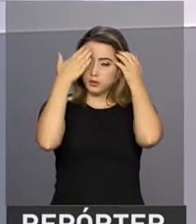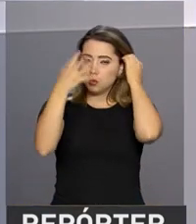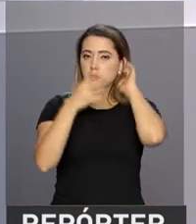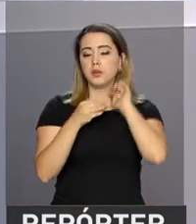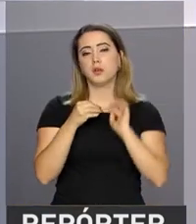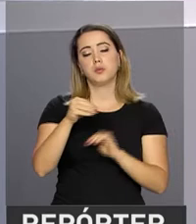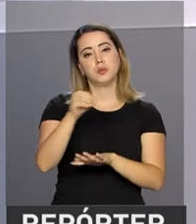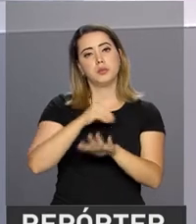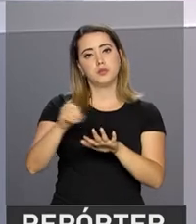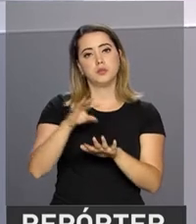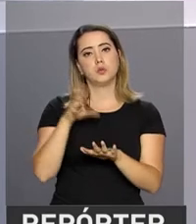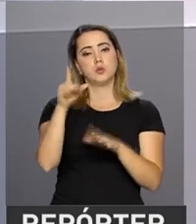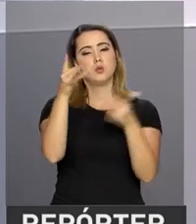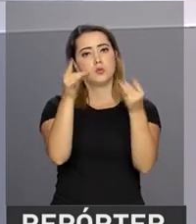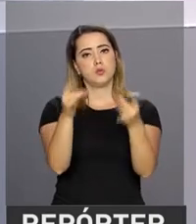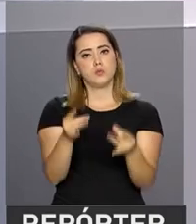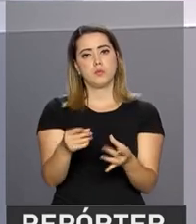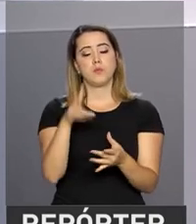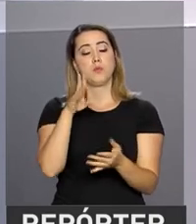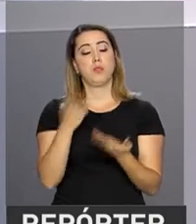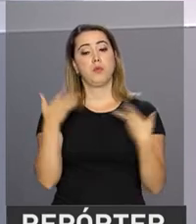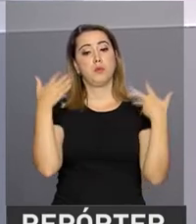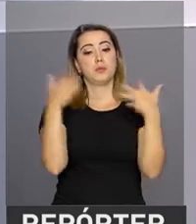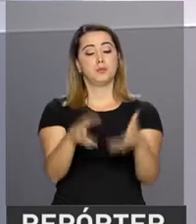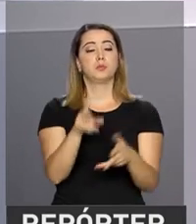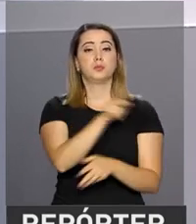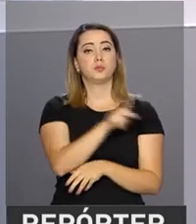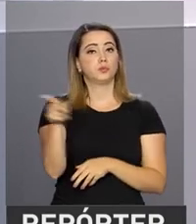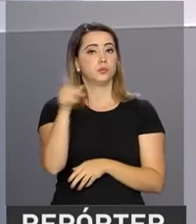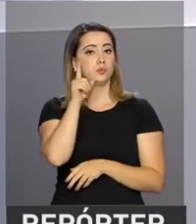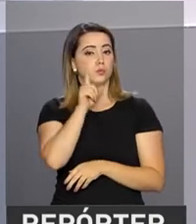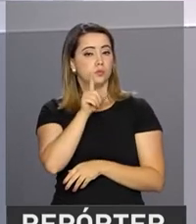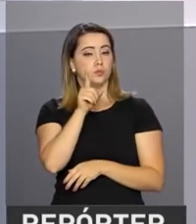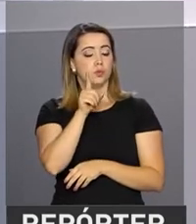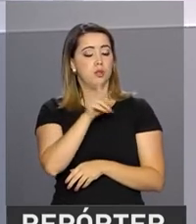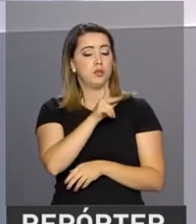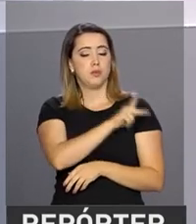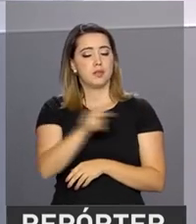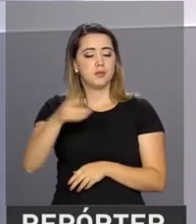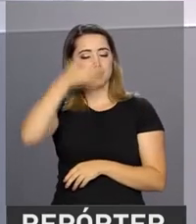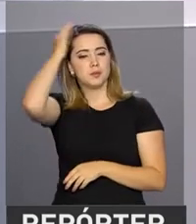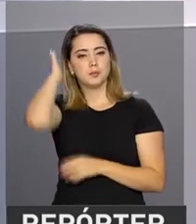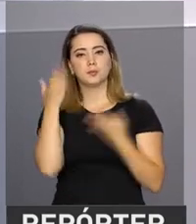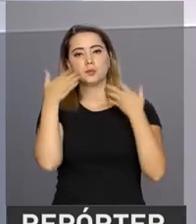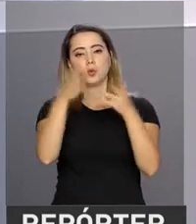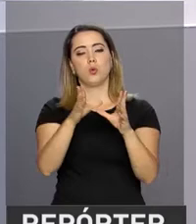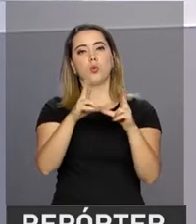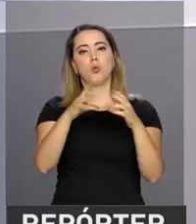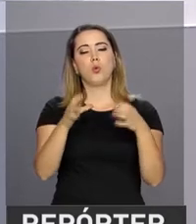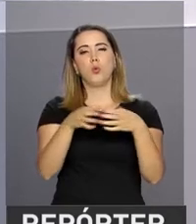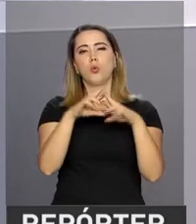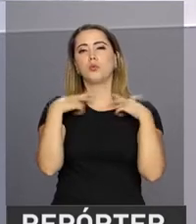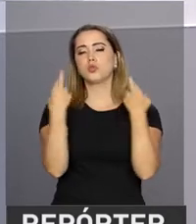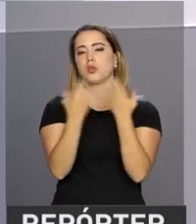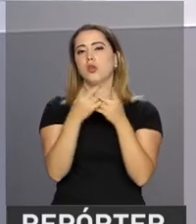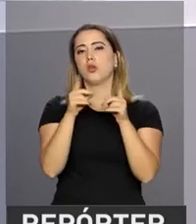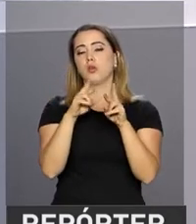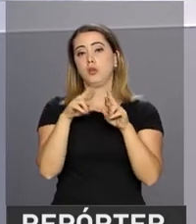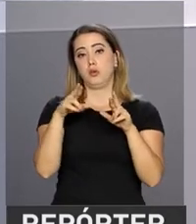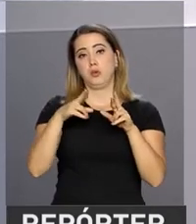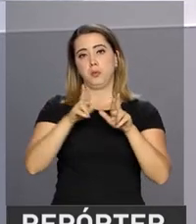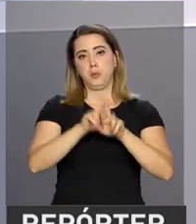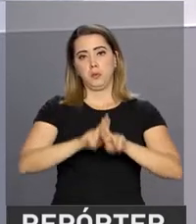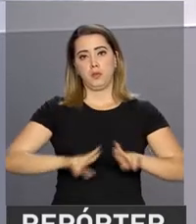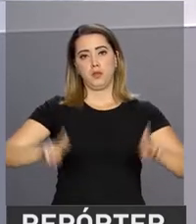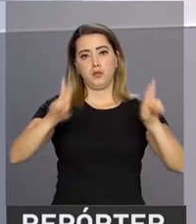obrigado. E todas as informações sobre a participação do presidente Michel Temer na Assembleia Geral da ONU, você acompanha aqui nesta